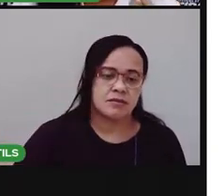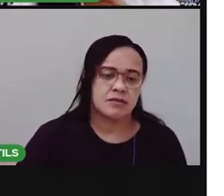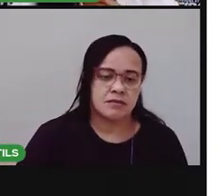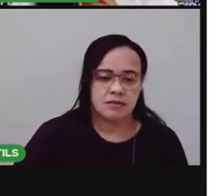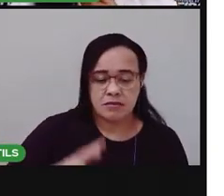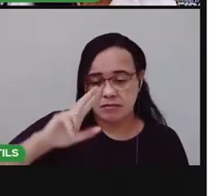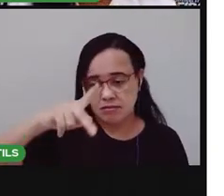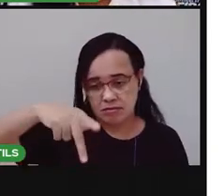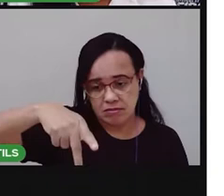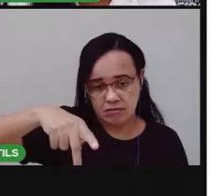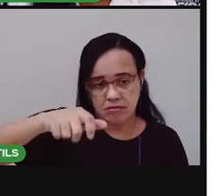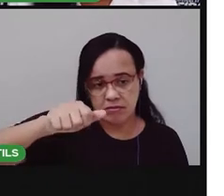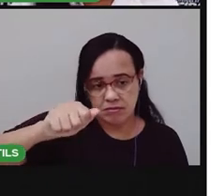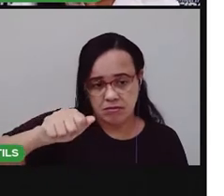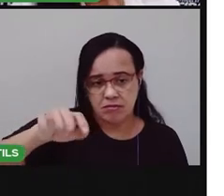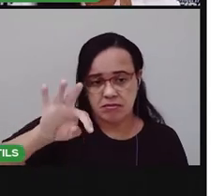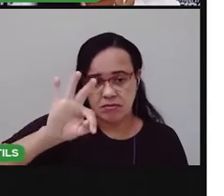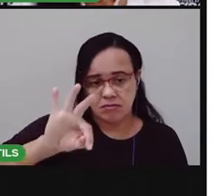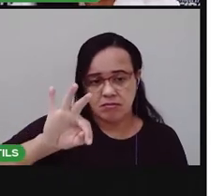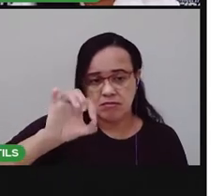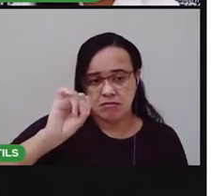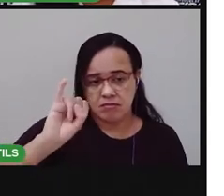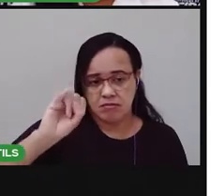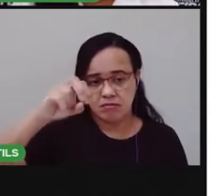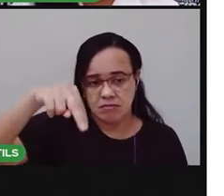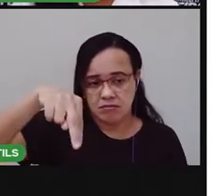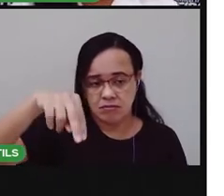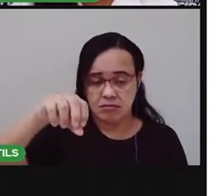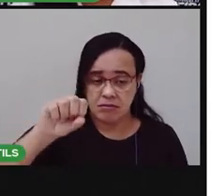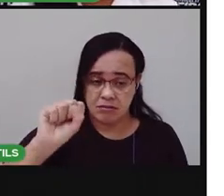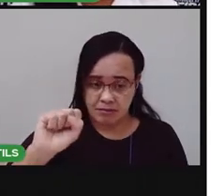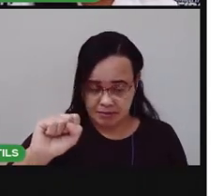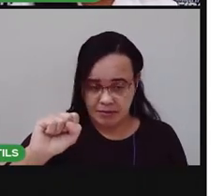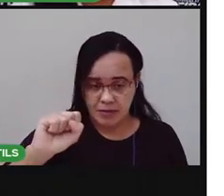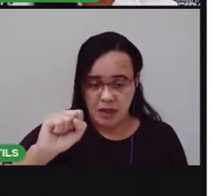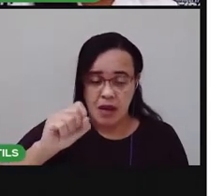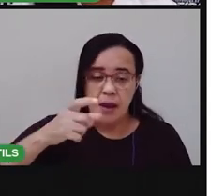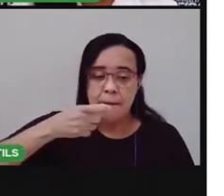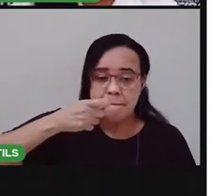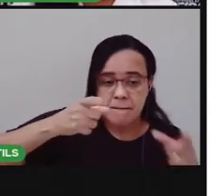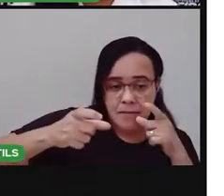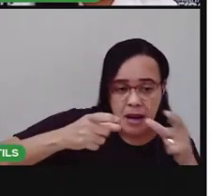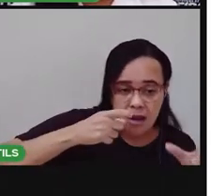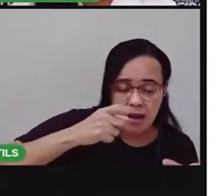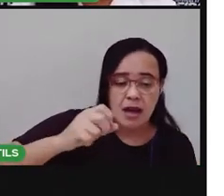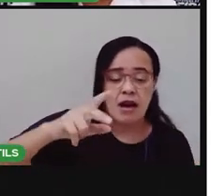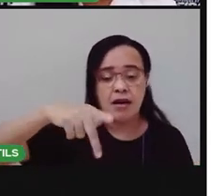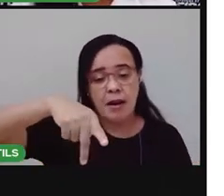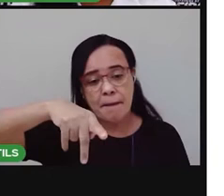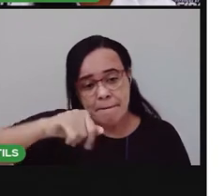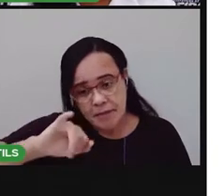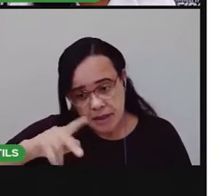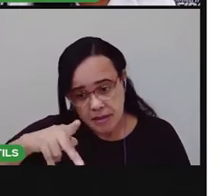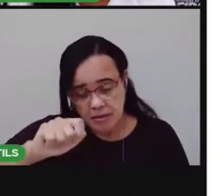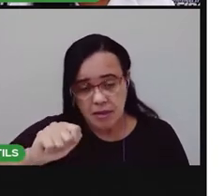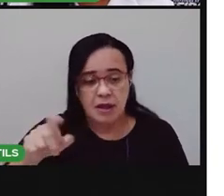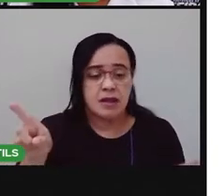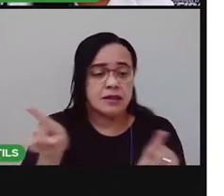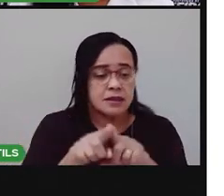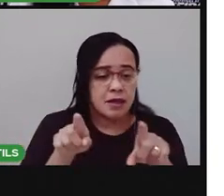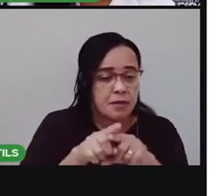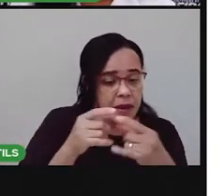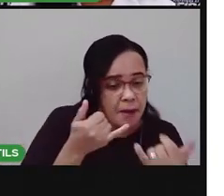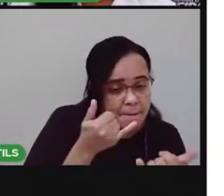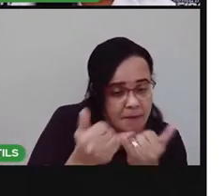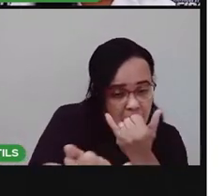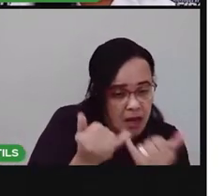Patins. E pipa tem sílabas com som semelhante, né? Não é rima. Mas por